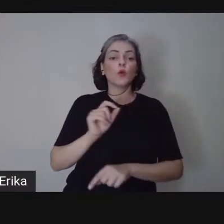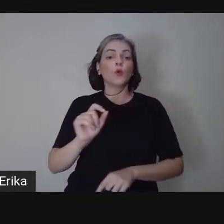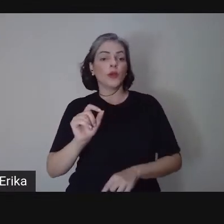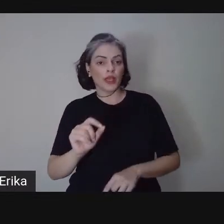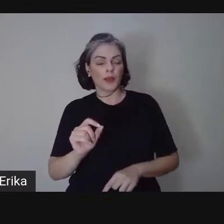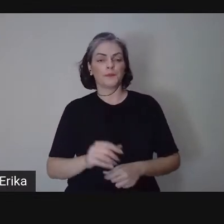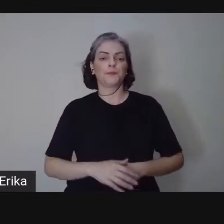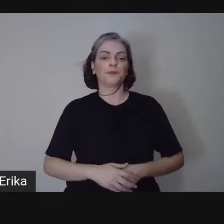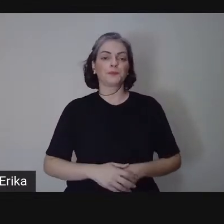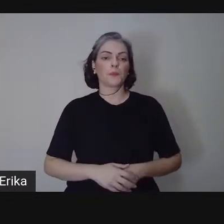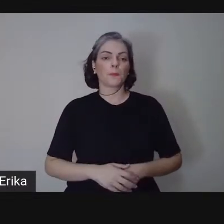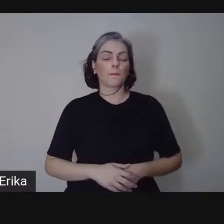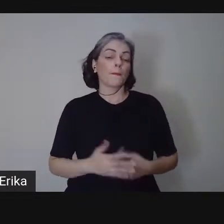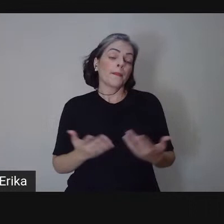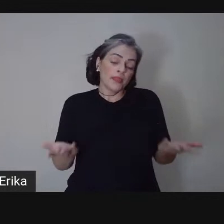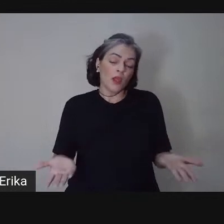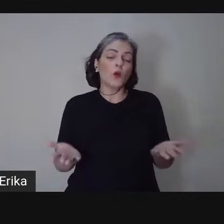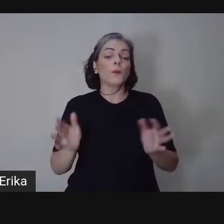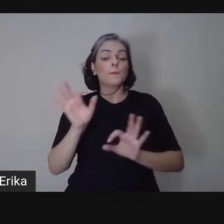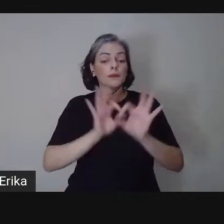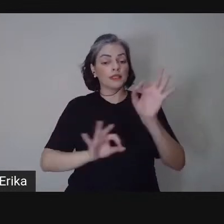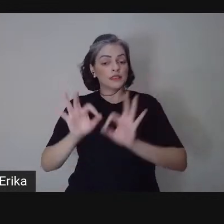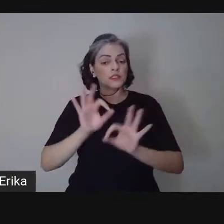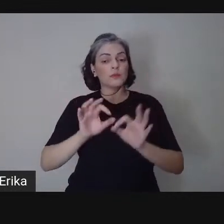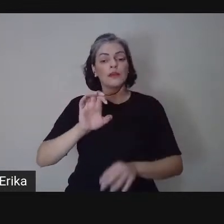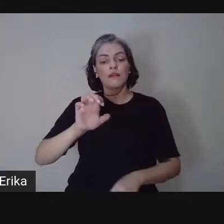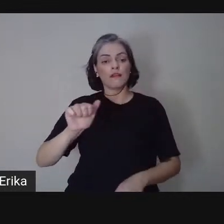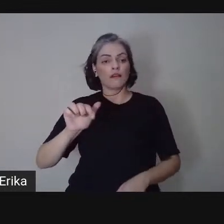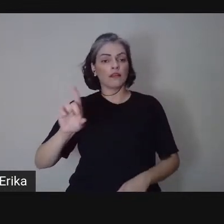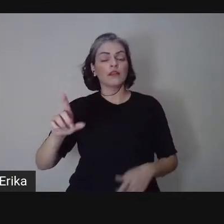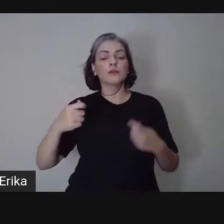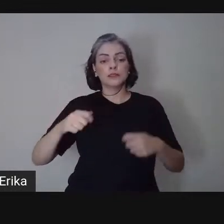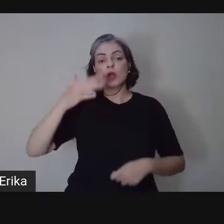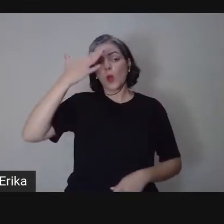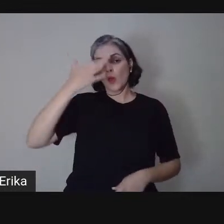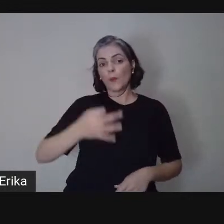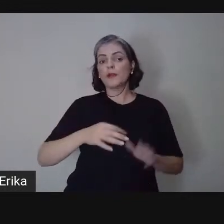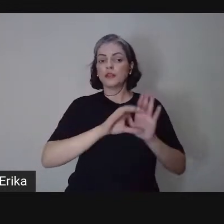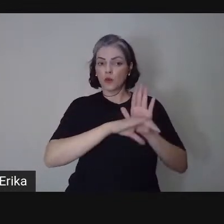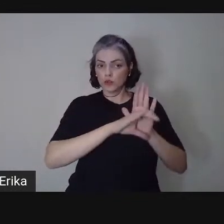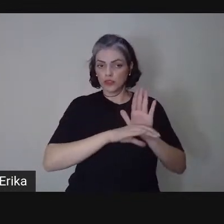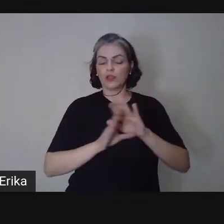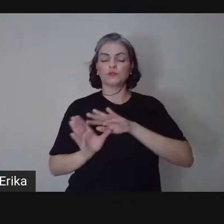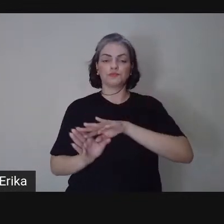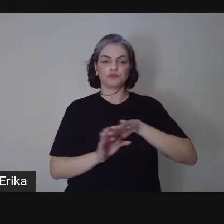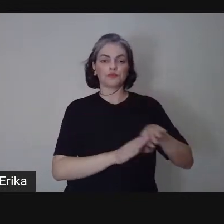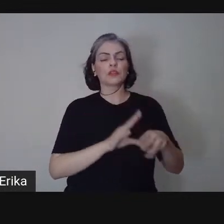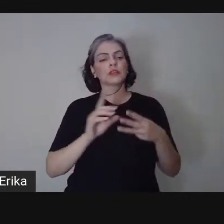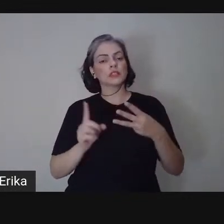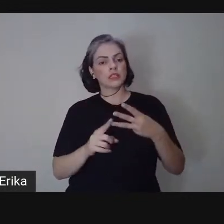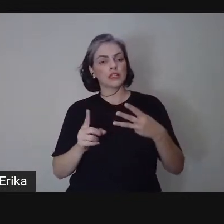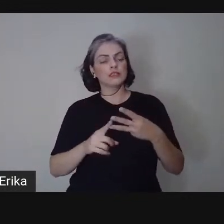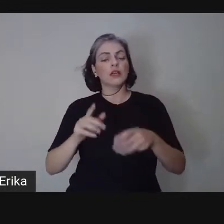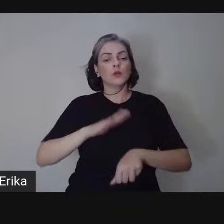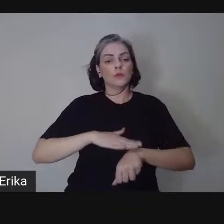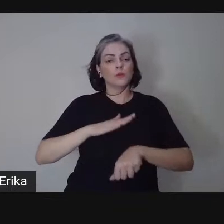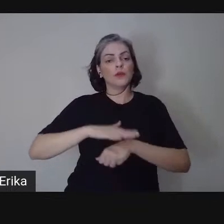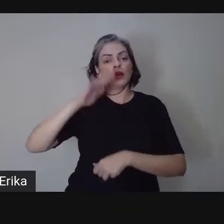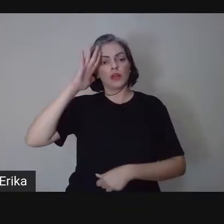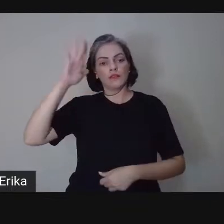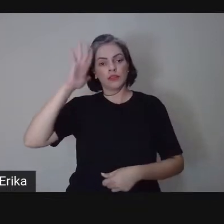planejamento em EAD só se faz a partir deste conceito. E um terceiro momento de reflexão,